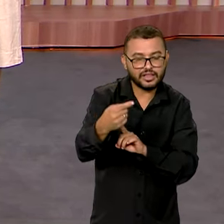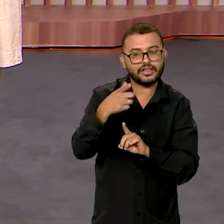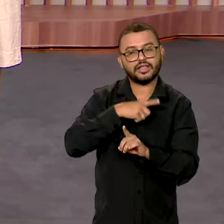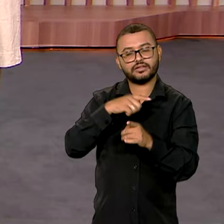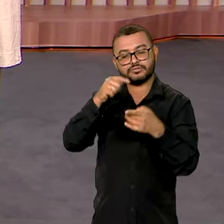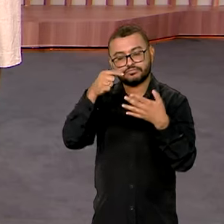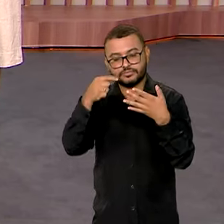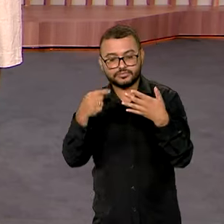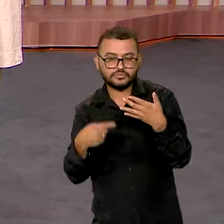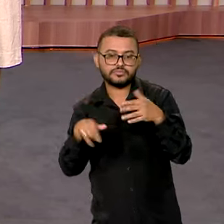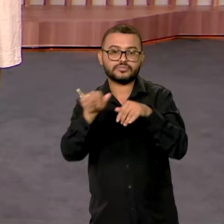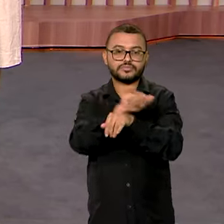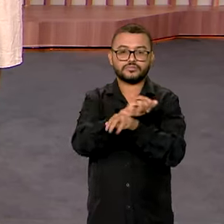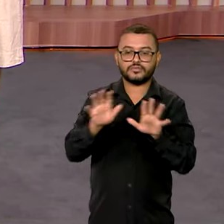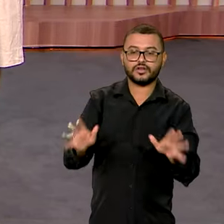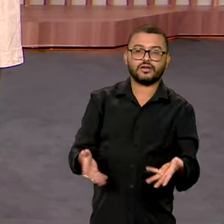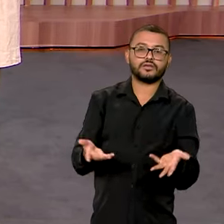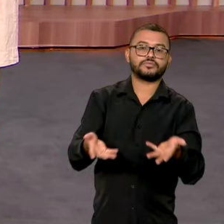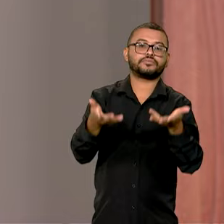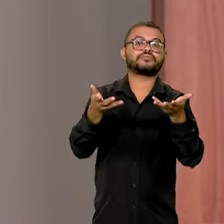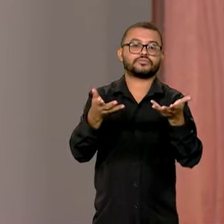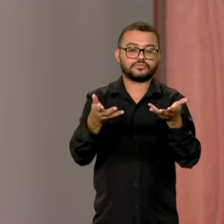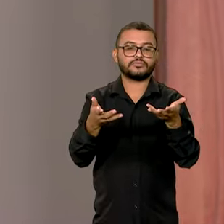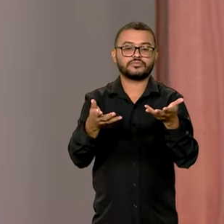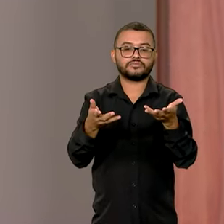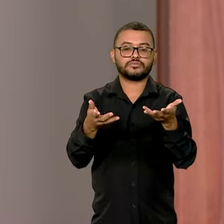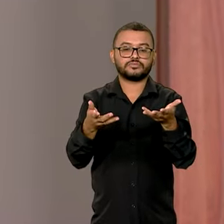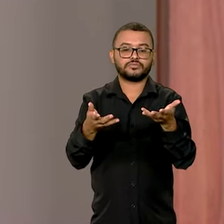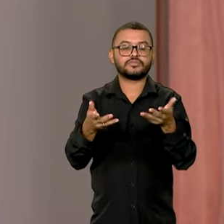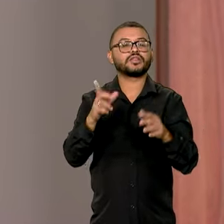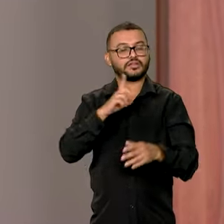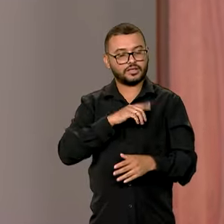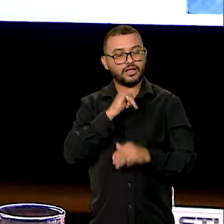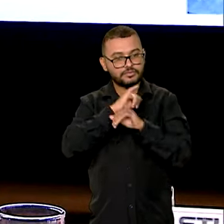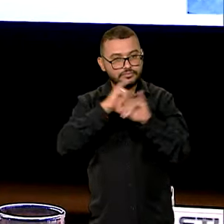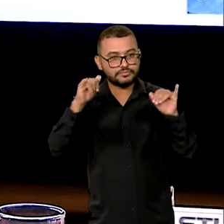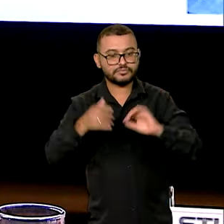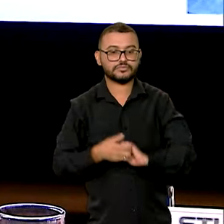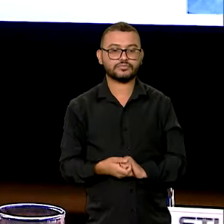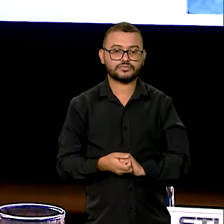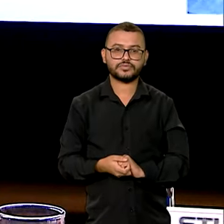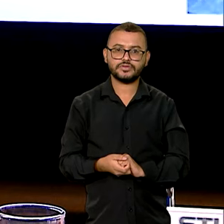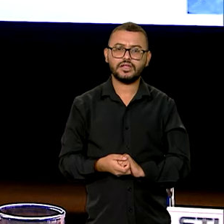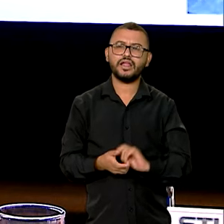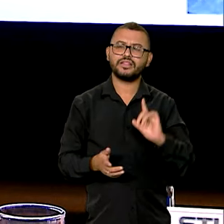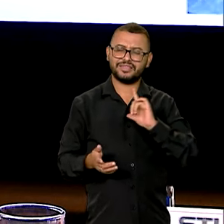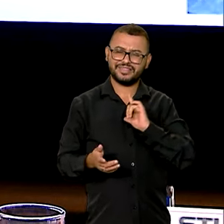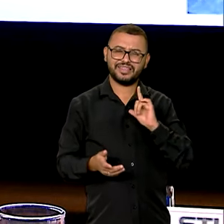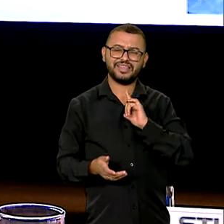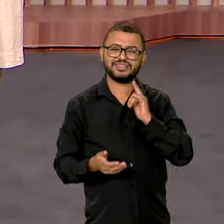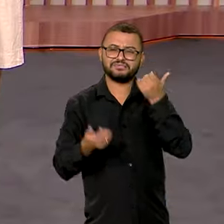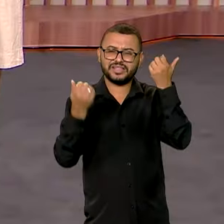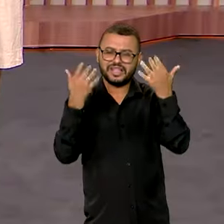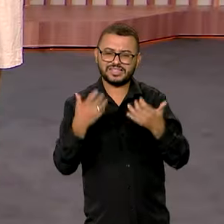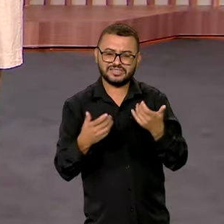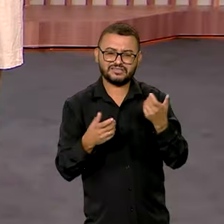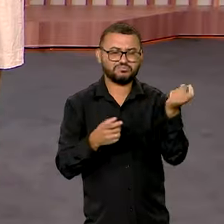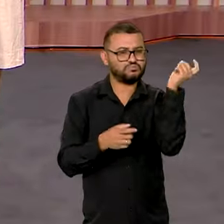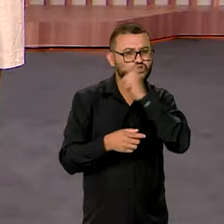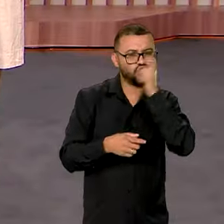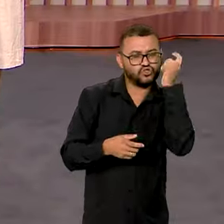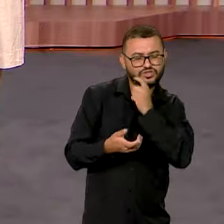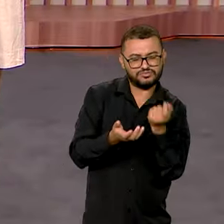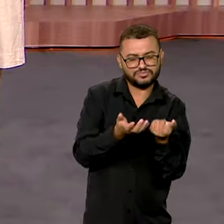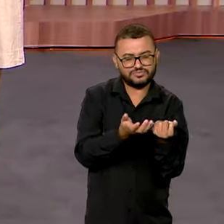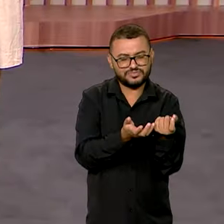medidas, inclusive de estimulação, devem ser anunciadas. E teve muita fake news a respeito disso, Vanessa, demais.